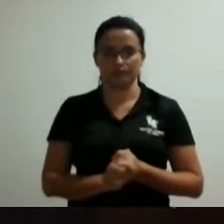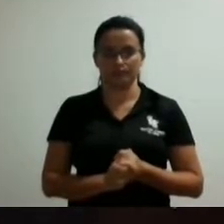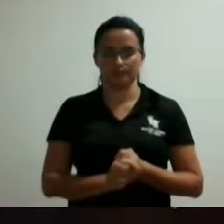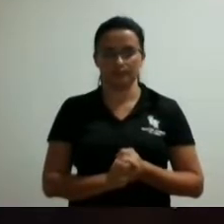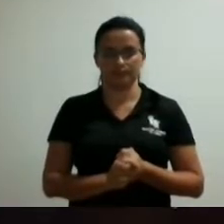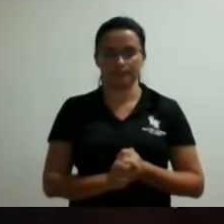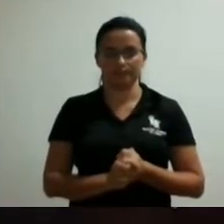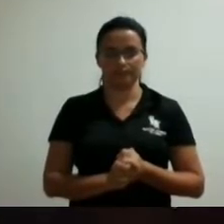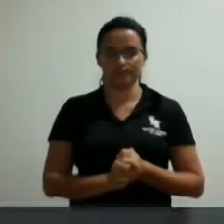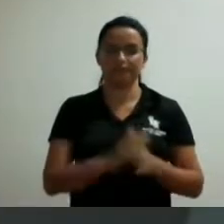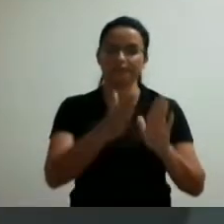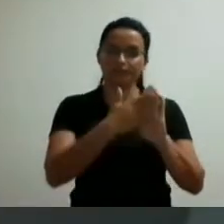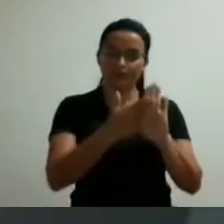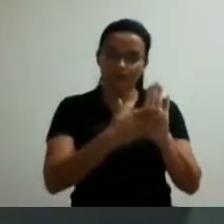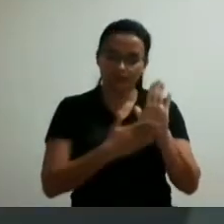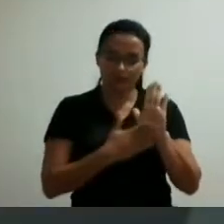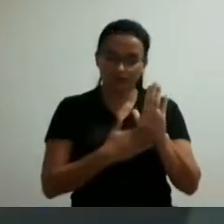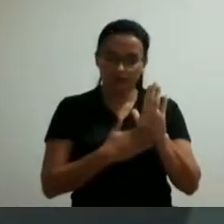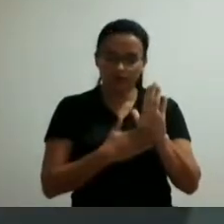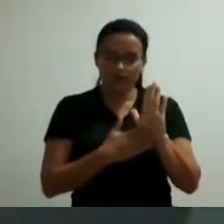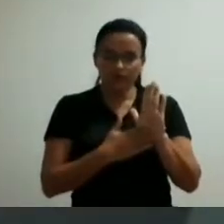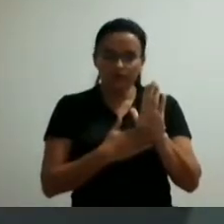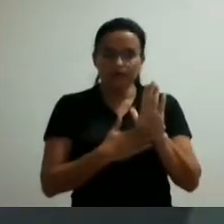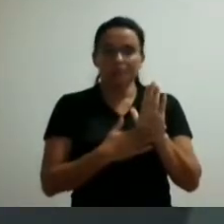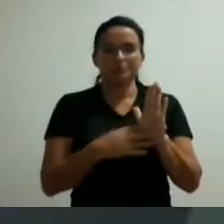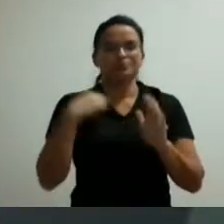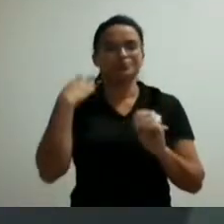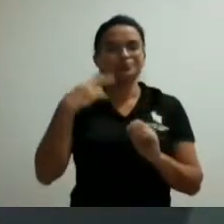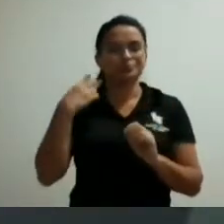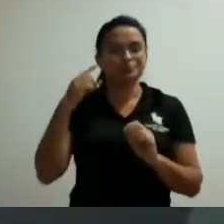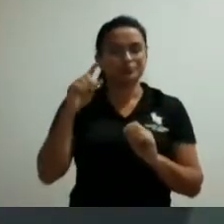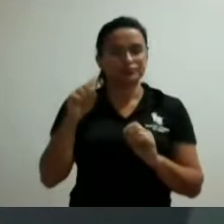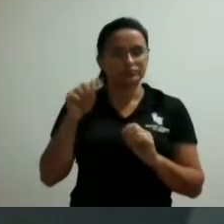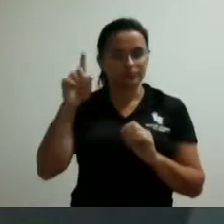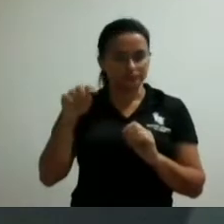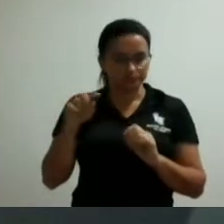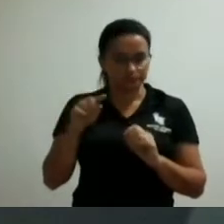apareci aqui do vereador Zé Márcio Garotinho da comissão especial